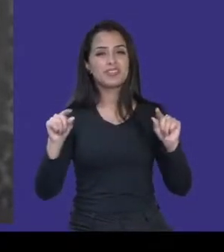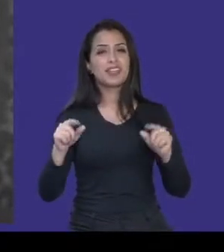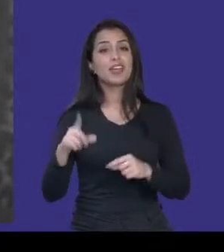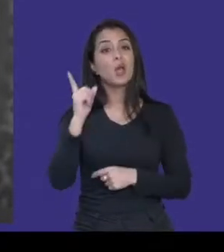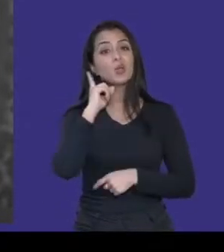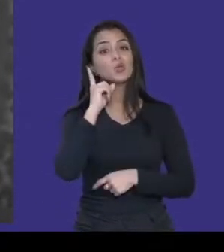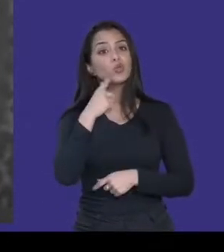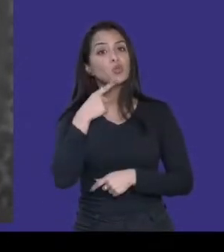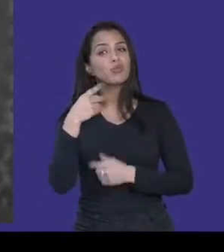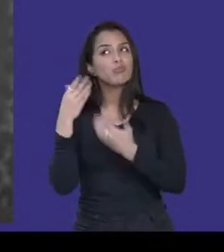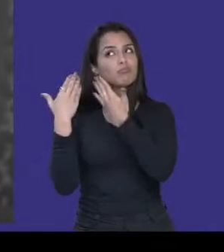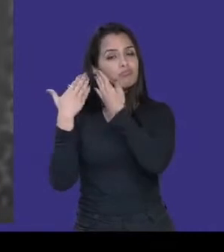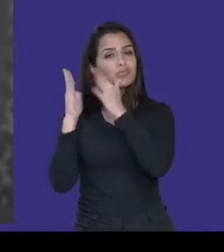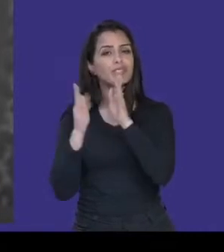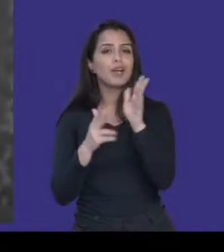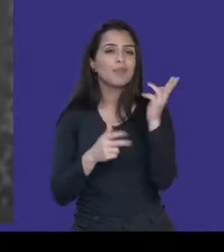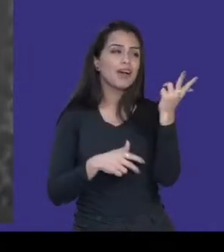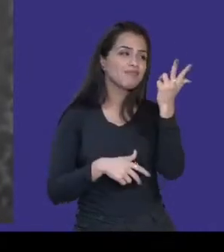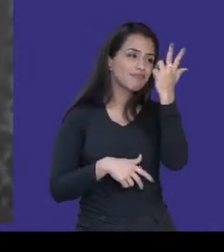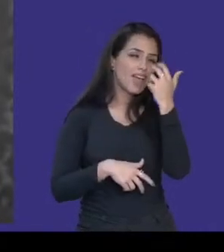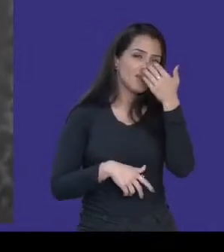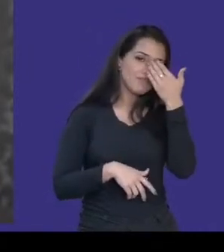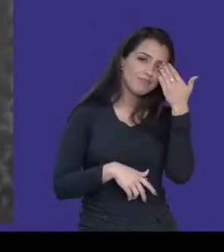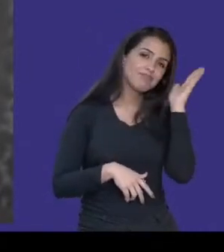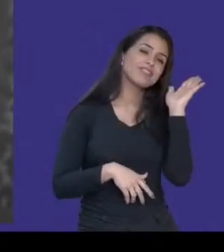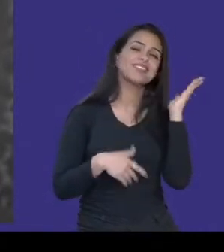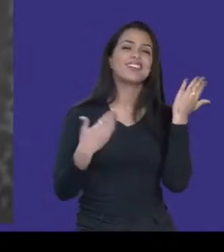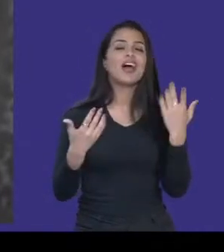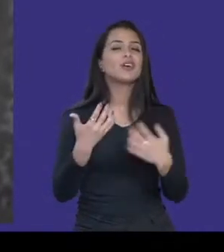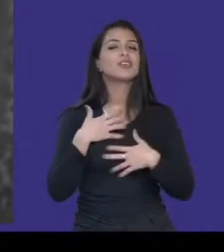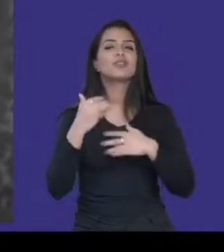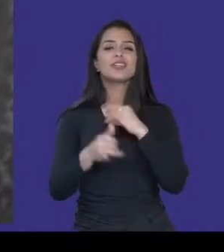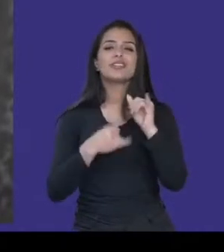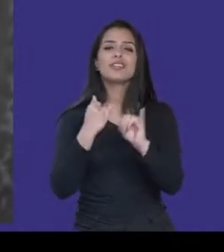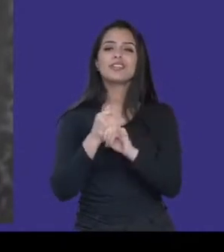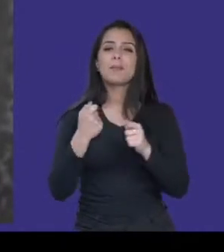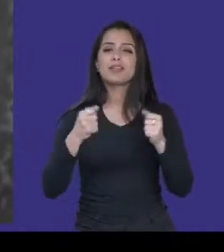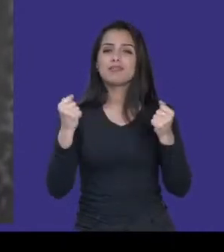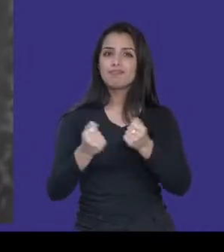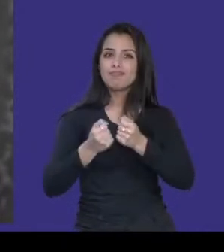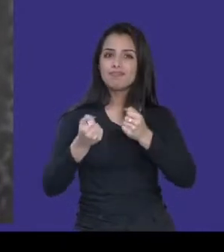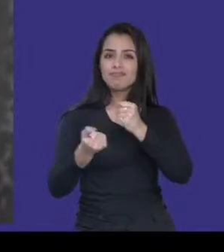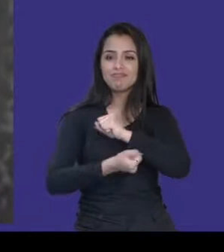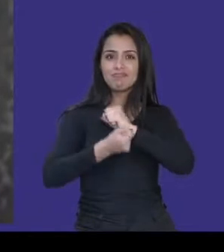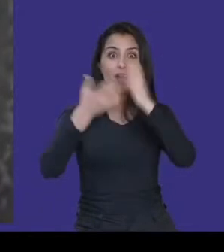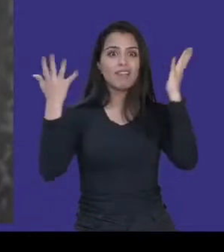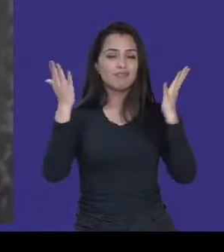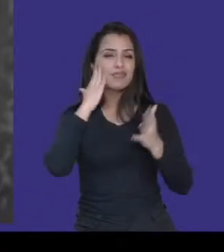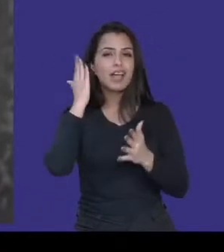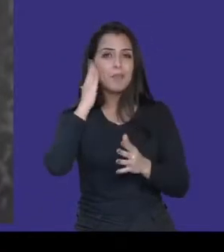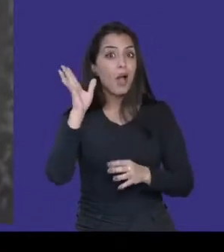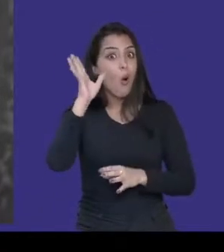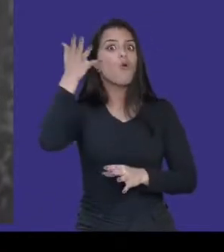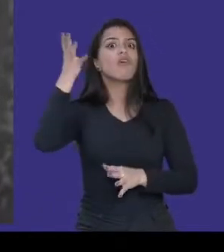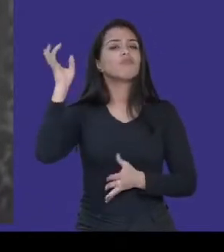cego ver, a internet pode e deve fazer milagre acontecer. Aliás, como bem provoca, desde